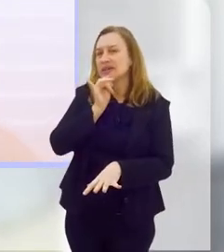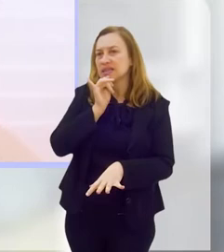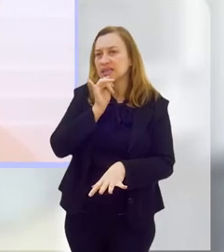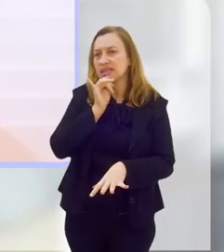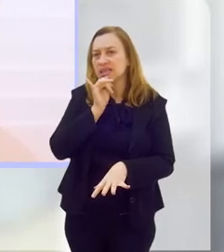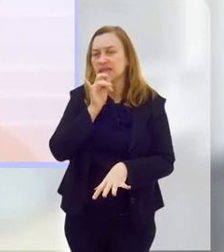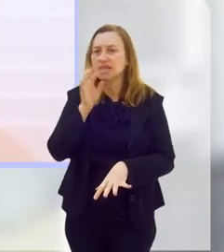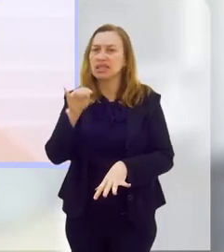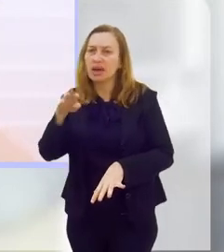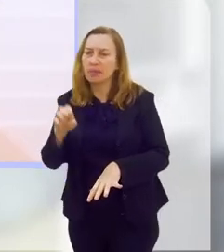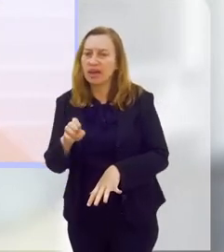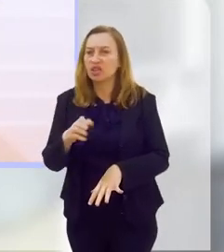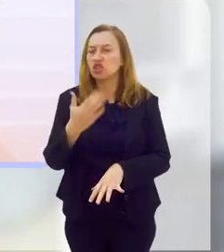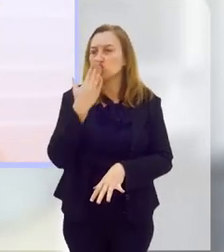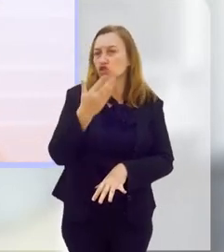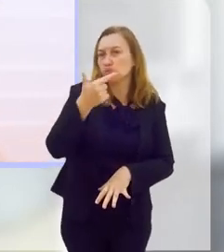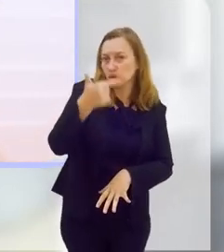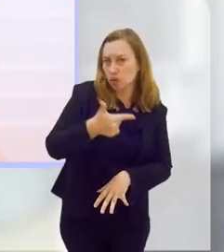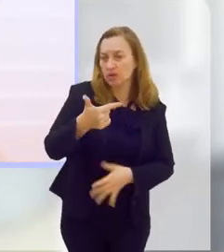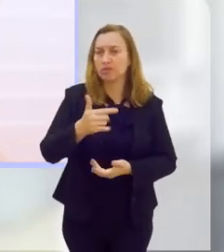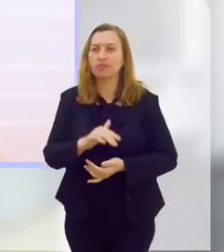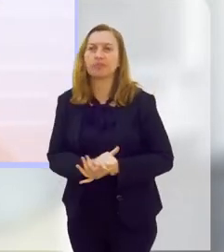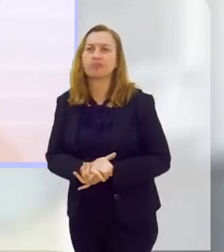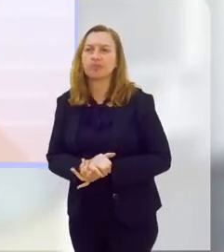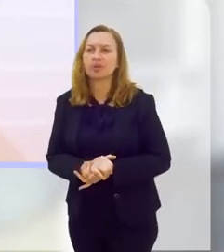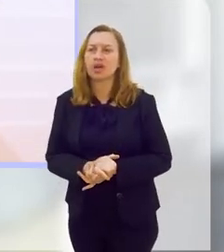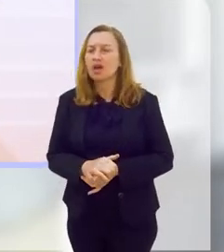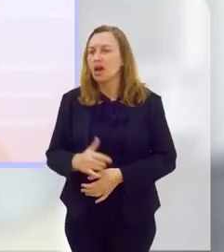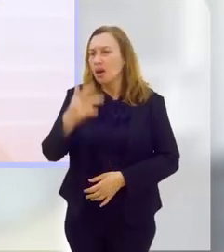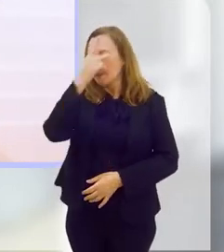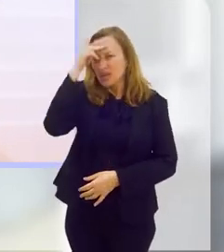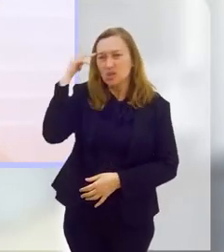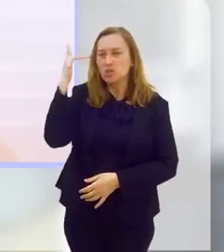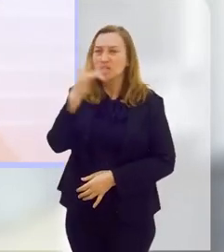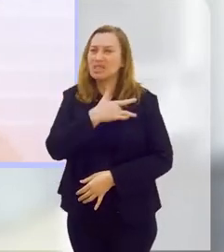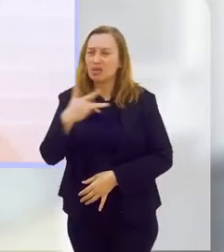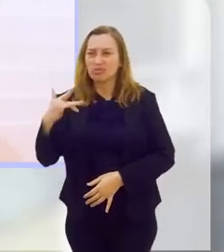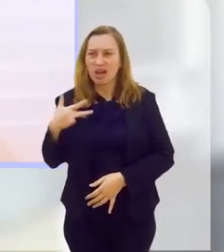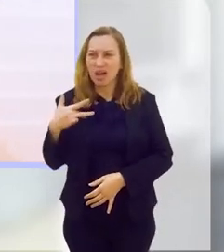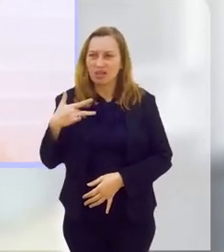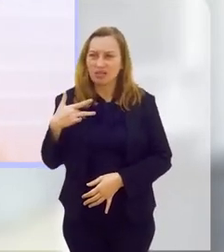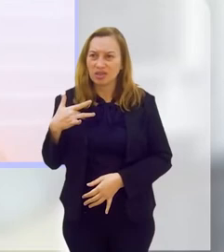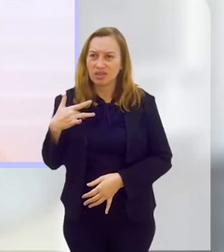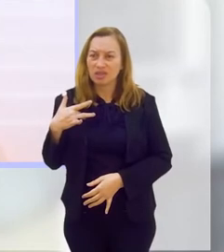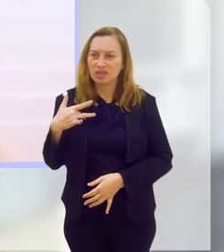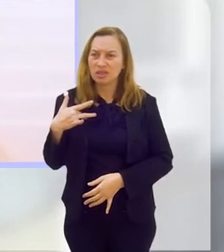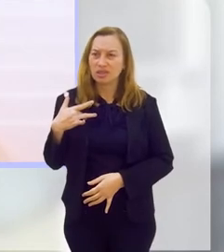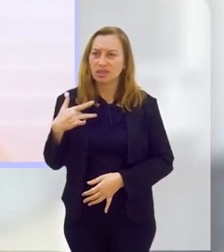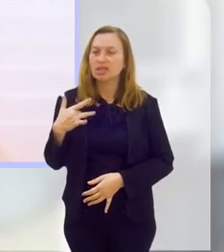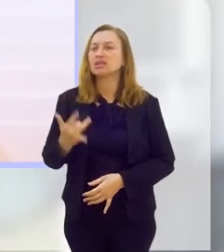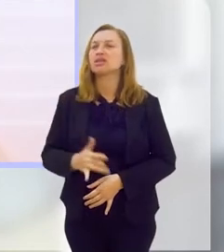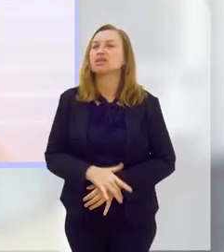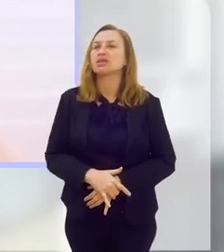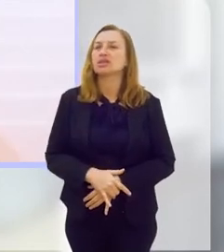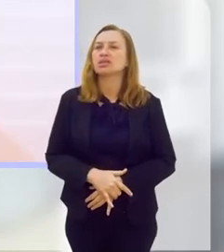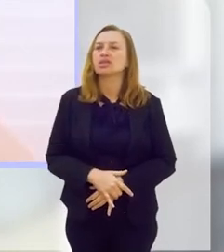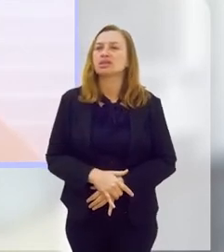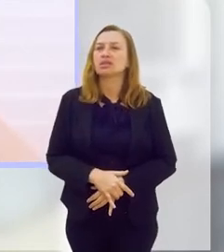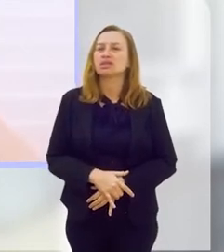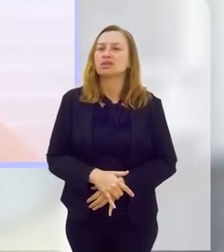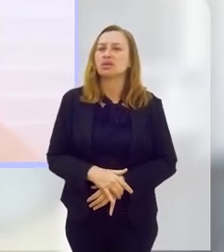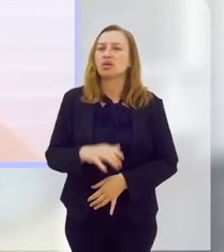exemplo, no diabetes tipo 2, né? Em pessoas saudáveis, a atividade física, ela promove